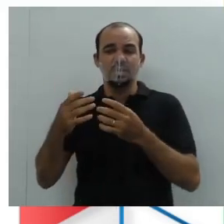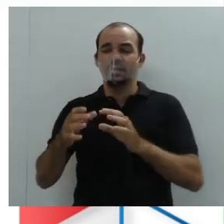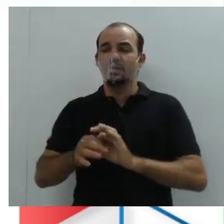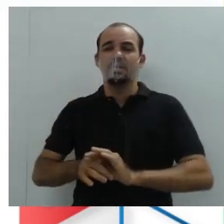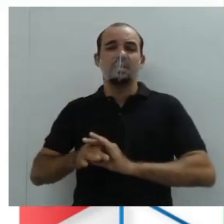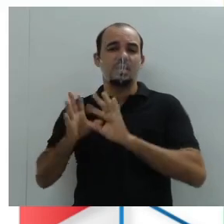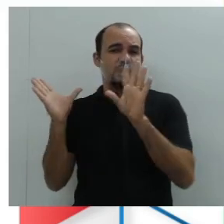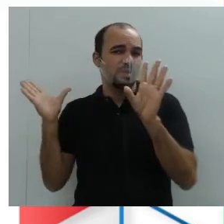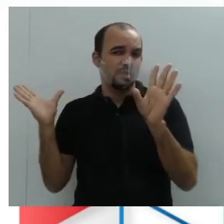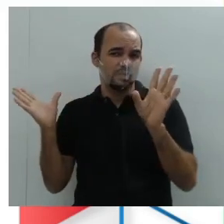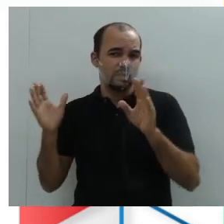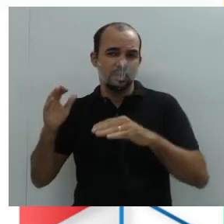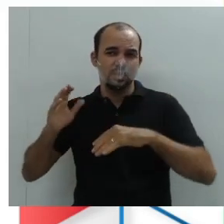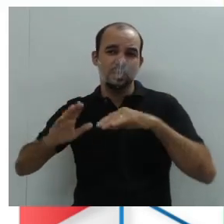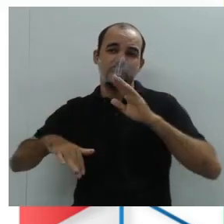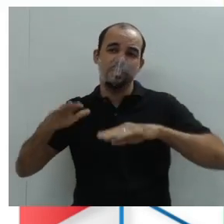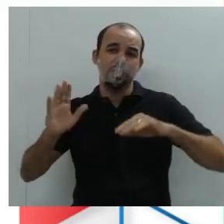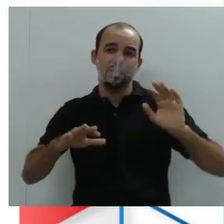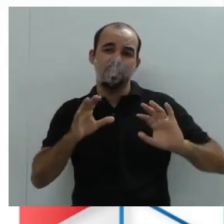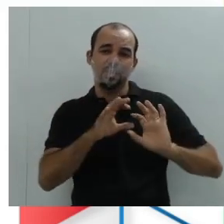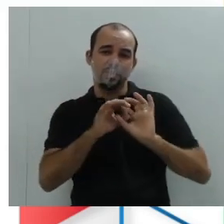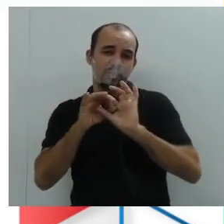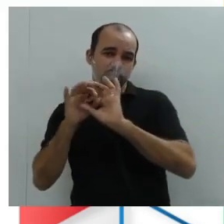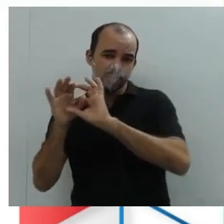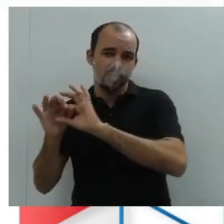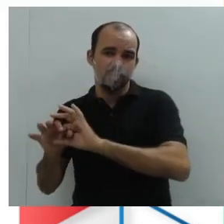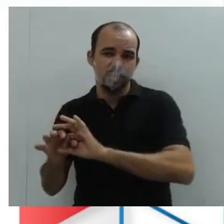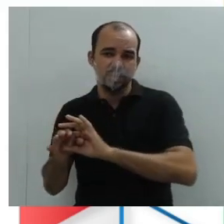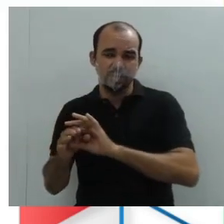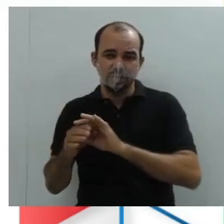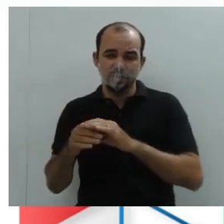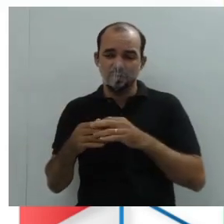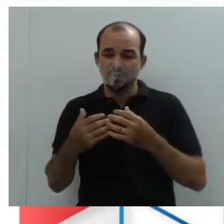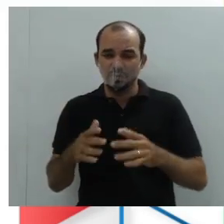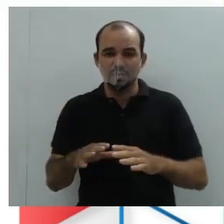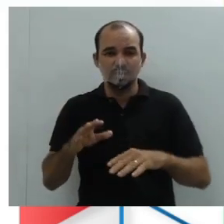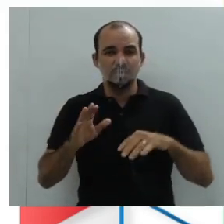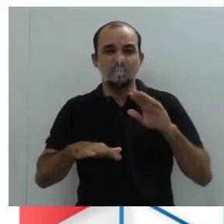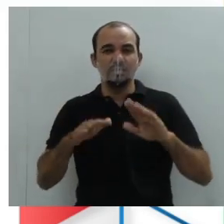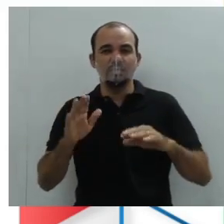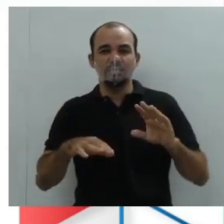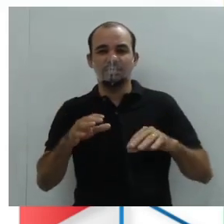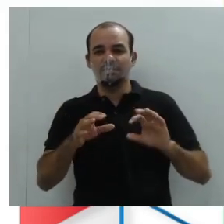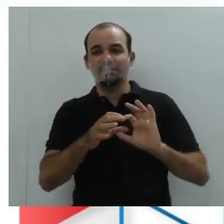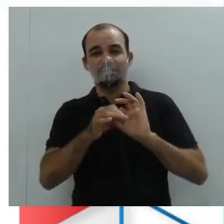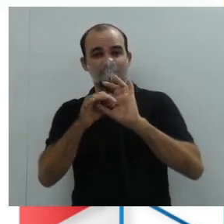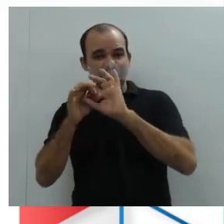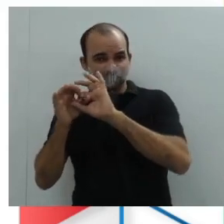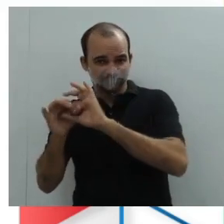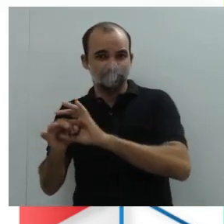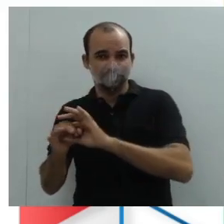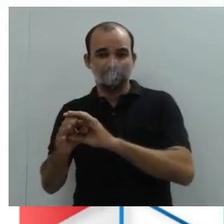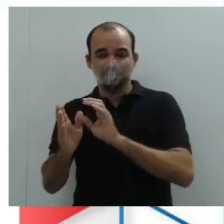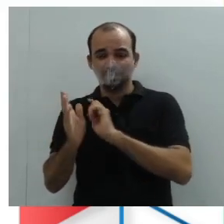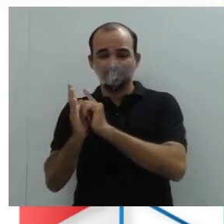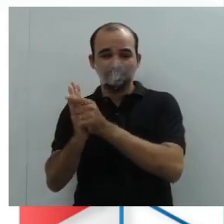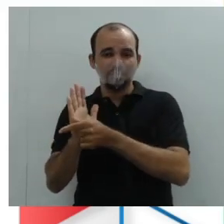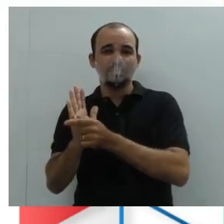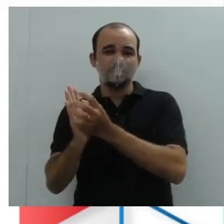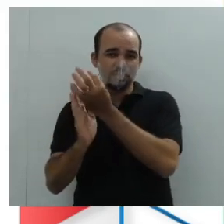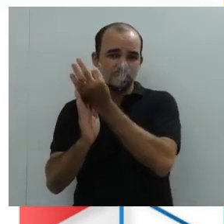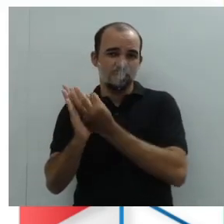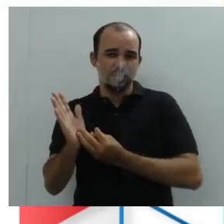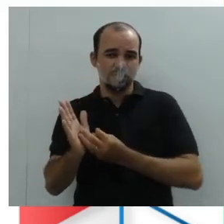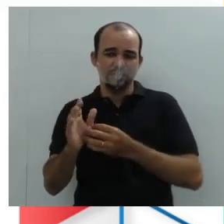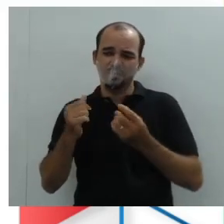não vão estar ali engessados. De acordo com a necessidade, que é a situação, que o contexto me impõe, eu